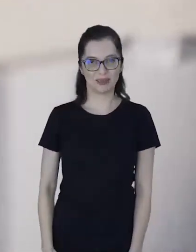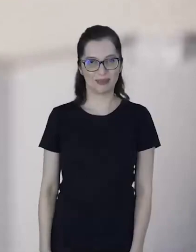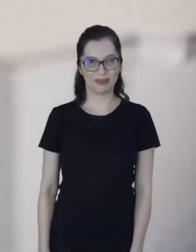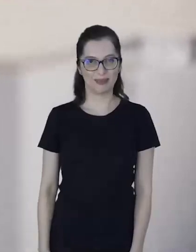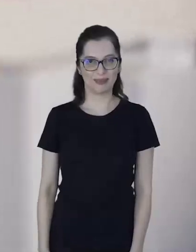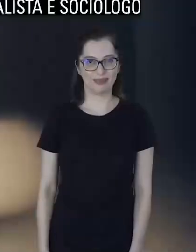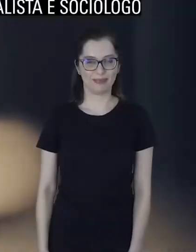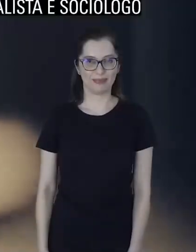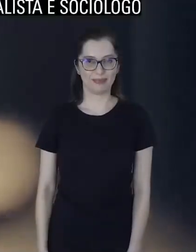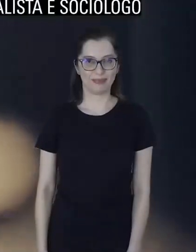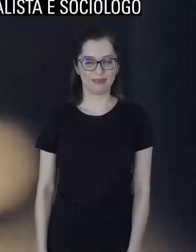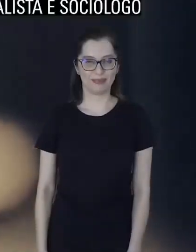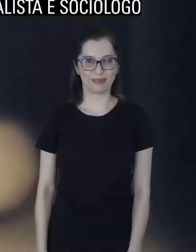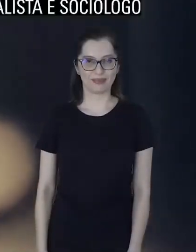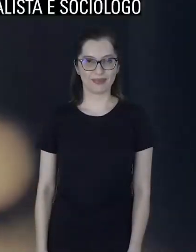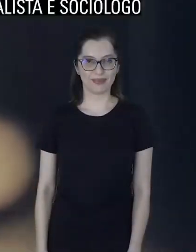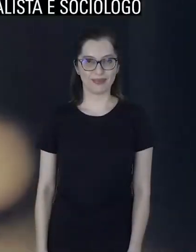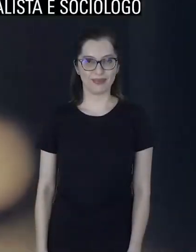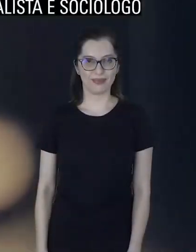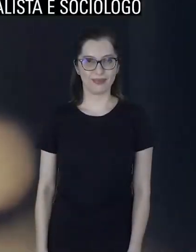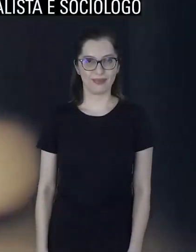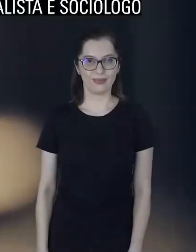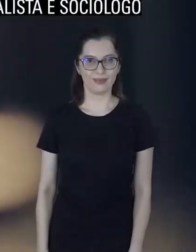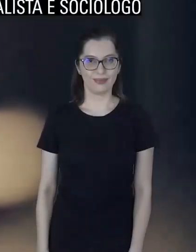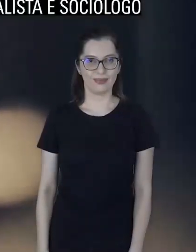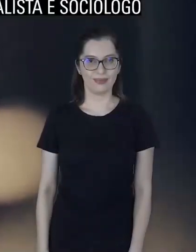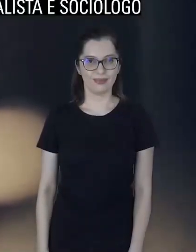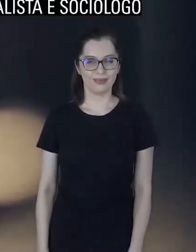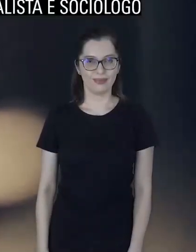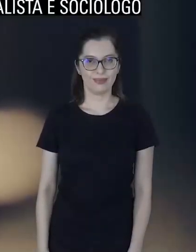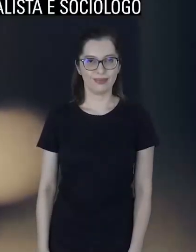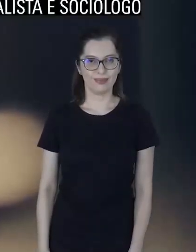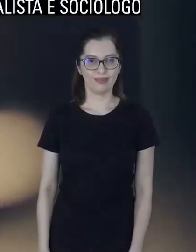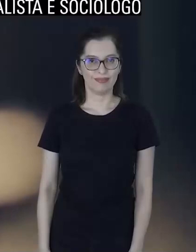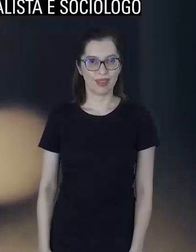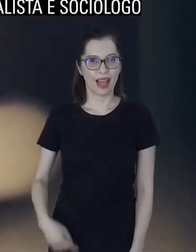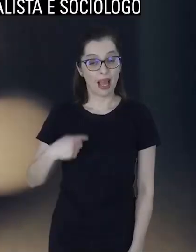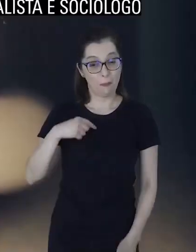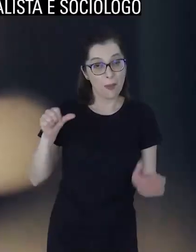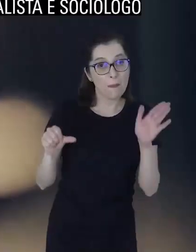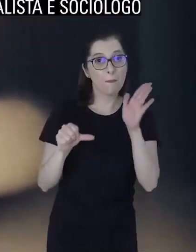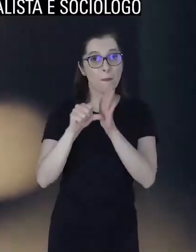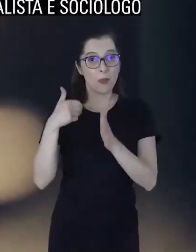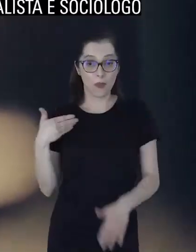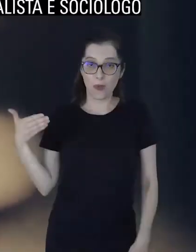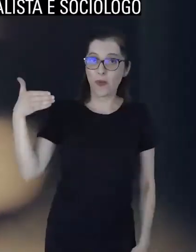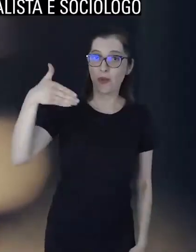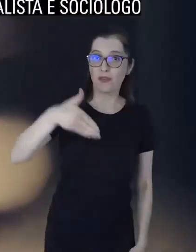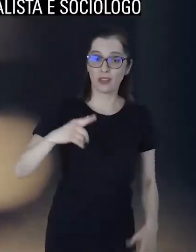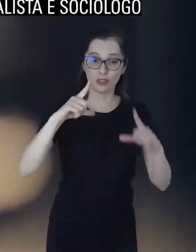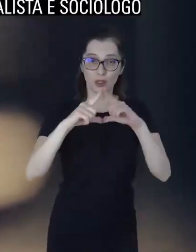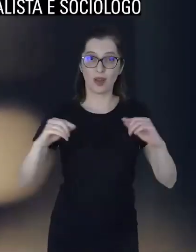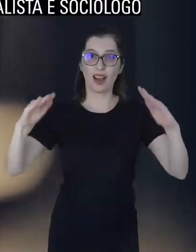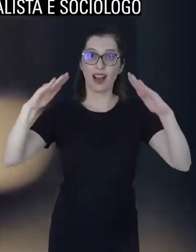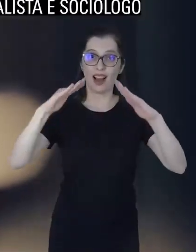laranja encaixa madeiras de rinoki. Um homem com cão-guia. Legenda, Beto Pereira. Jornalista e sociólogo. Essa foi a minha primeira vez aqui na